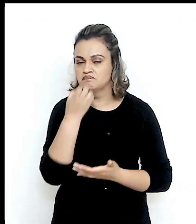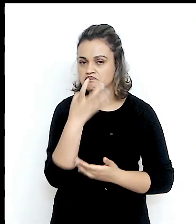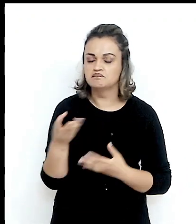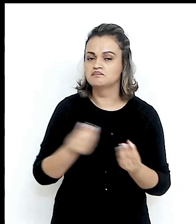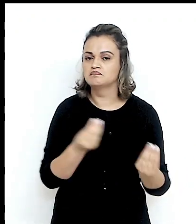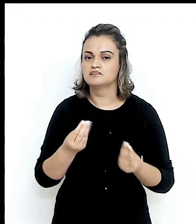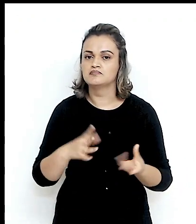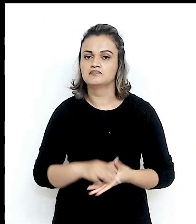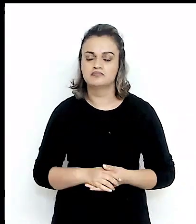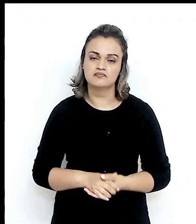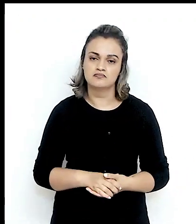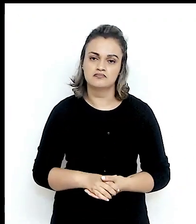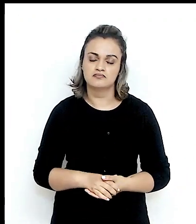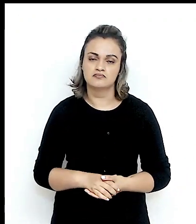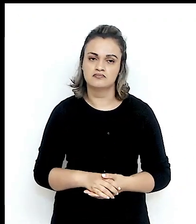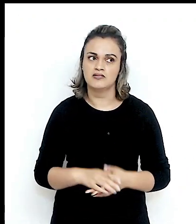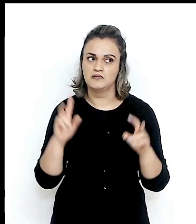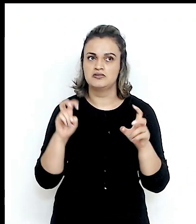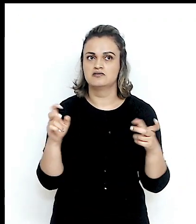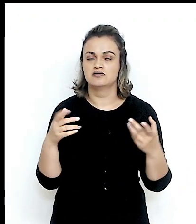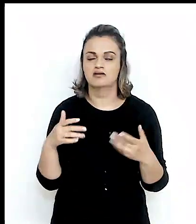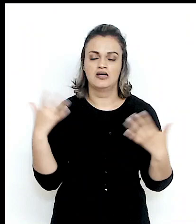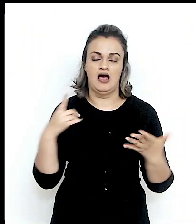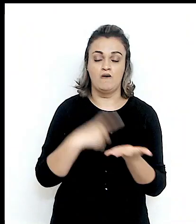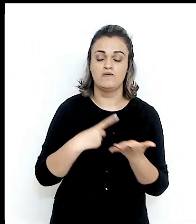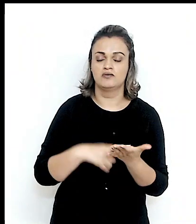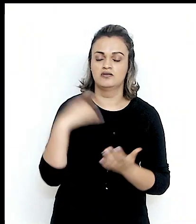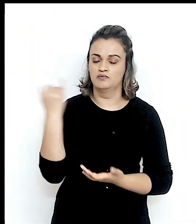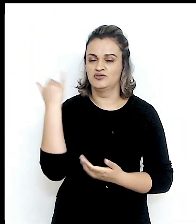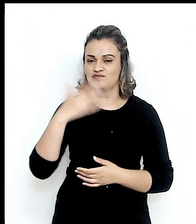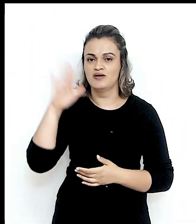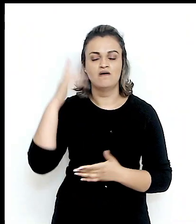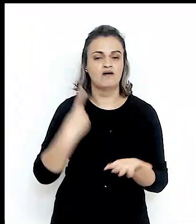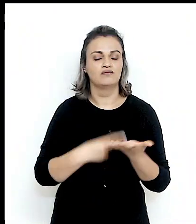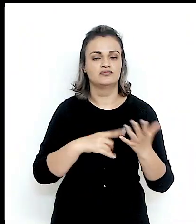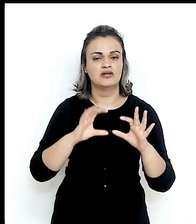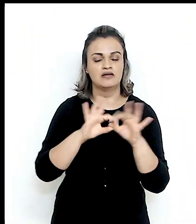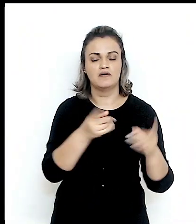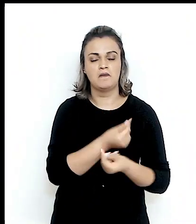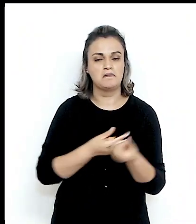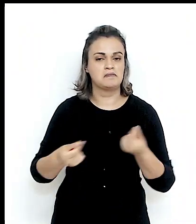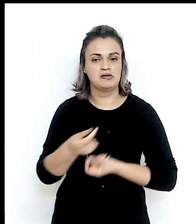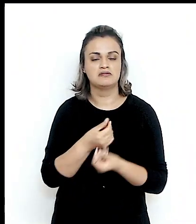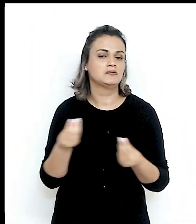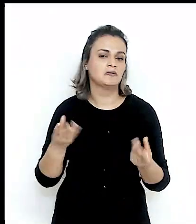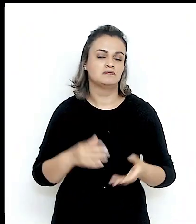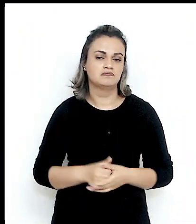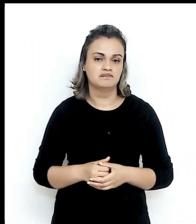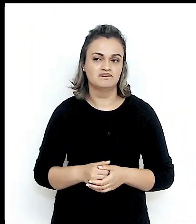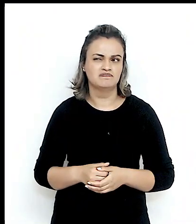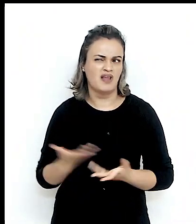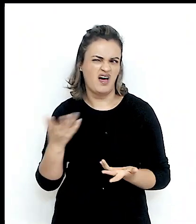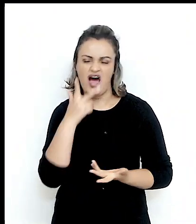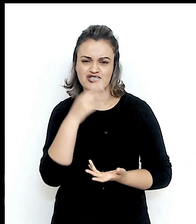com esse grande acordo, o maior acordo de livre comércio do mundo. Então, um pouco a ministra já